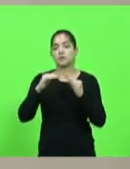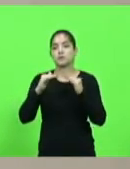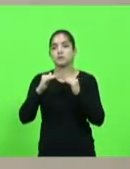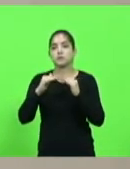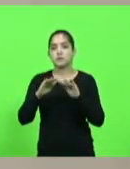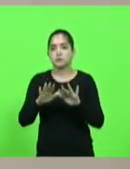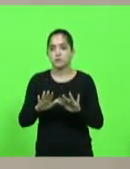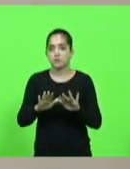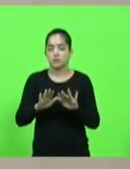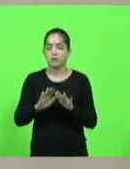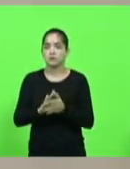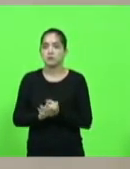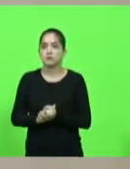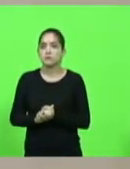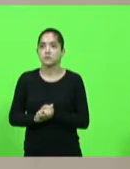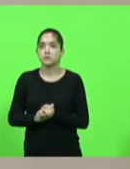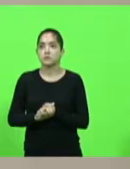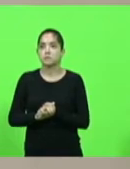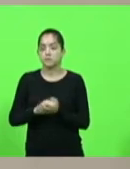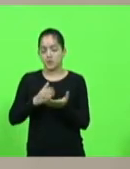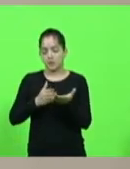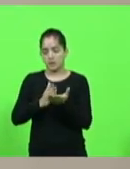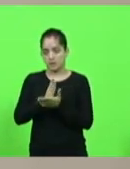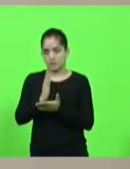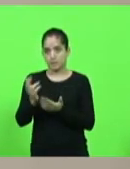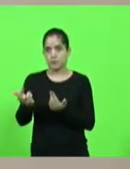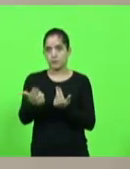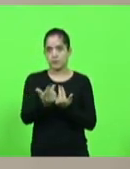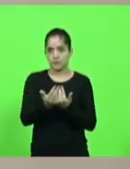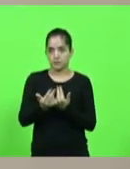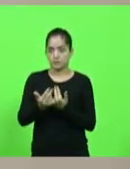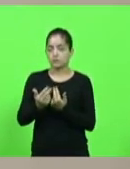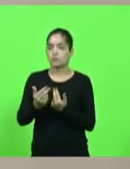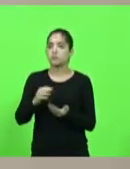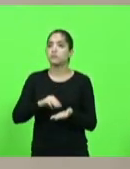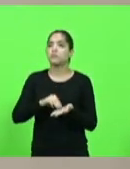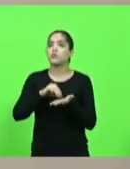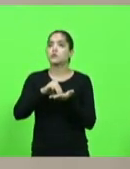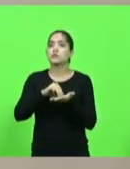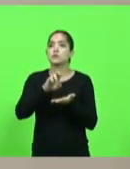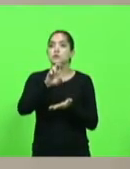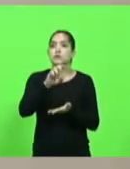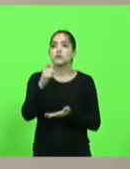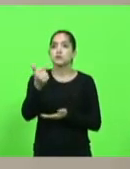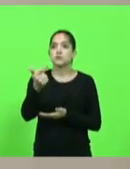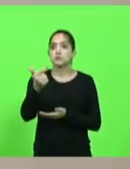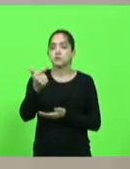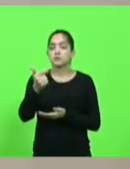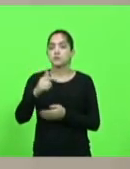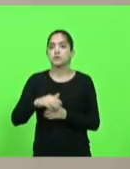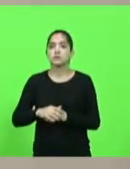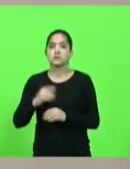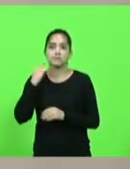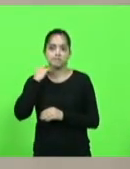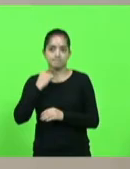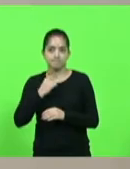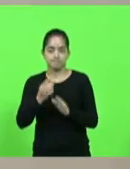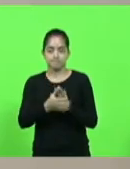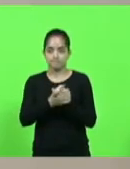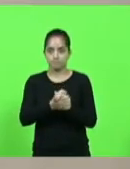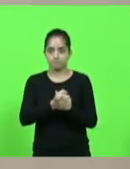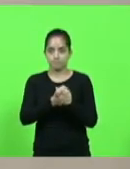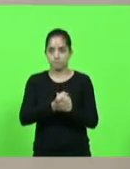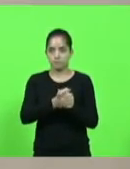que aprovam, permaneçam como se encontra. Aprovado por unanimidade. Moção 512, autor, deputado Silvio Drevec, cumprimentando os